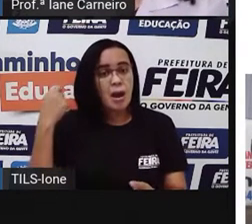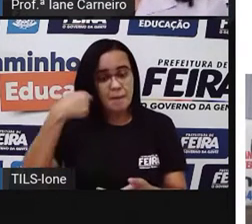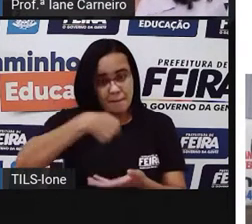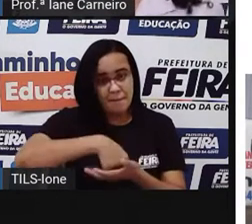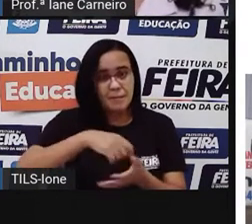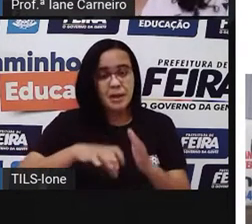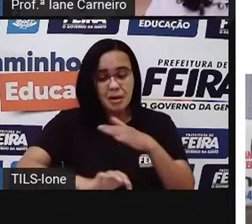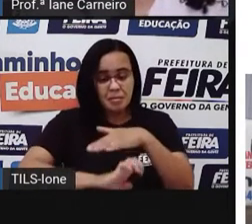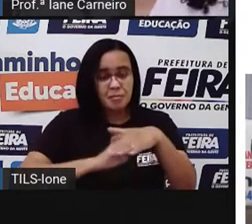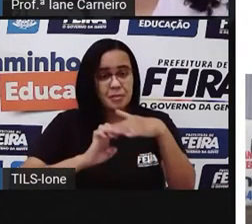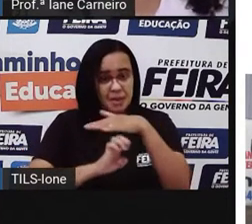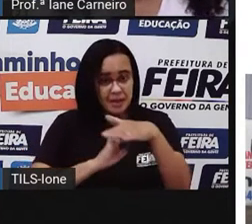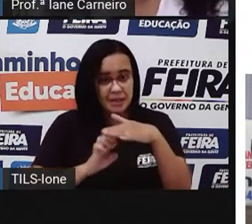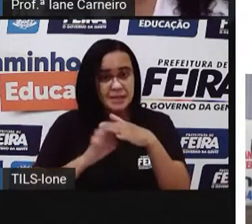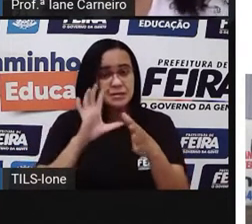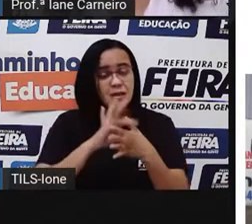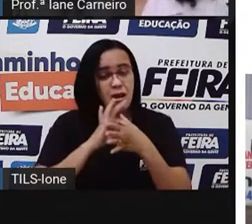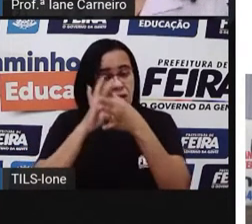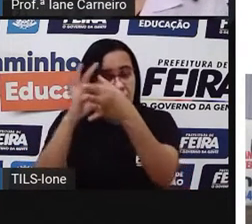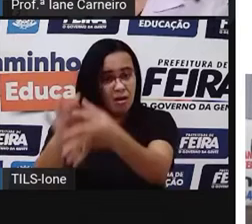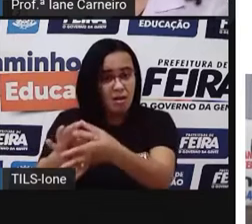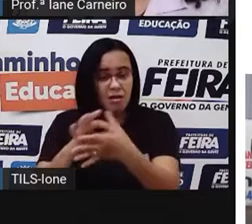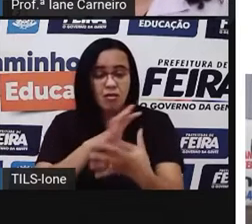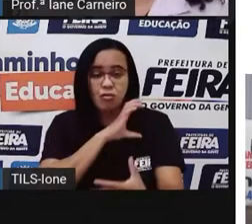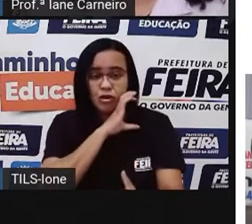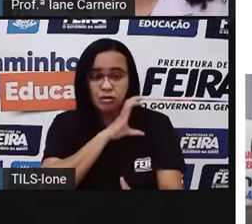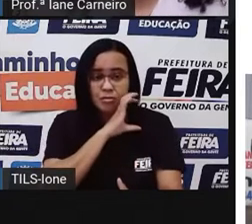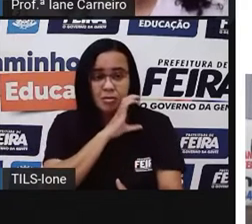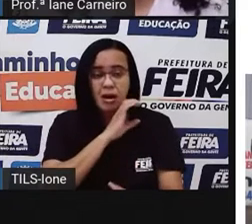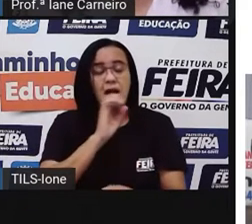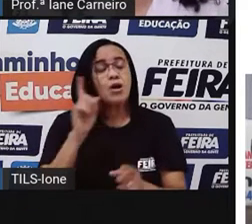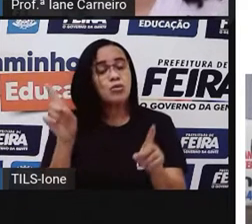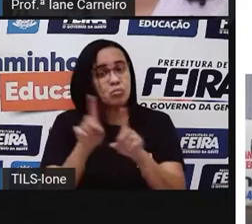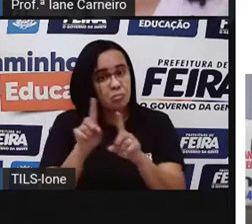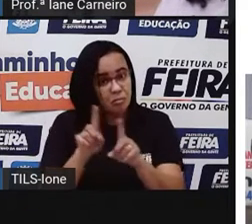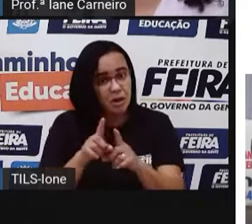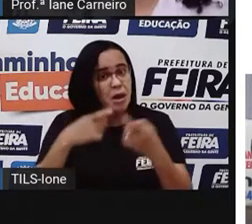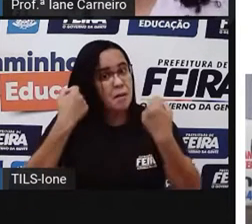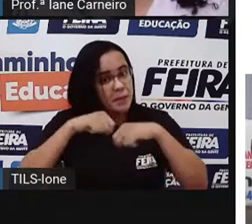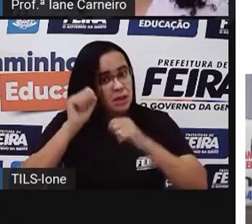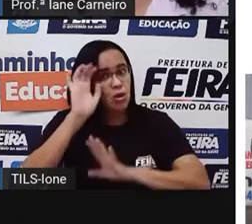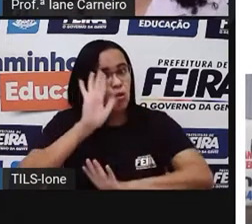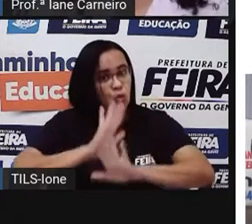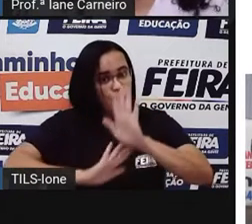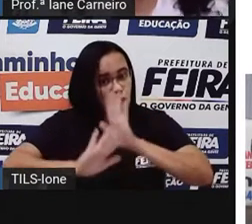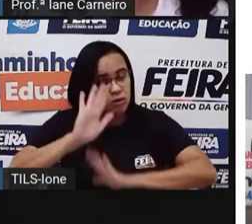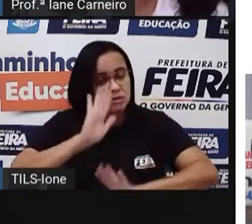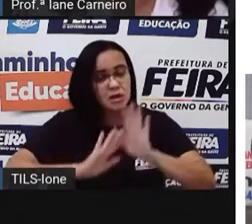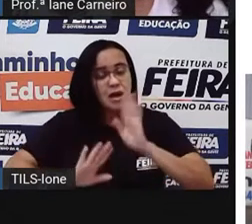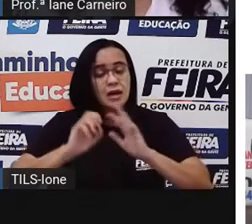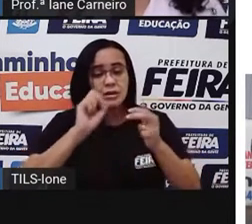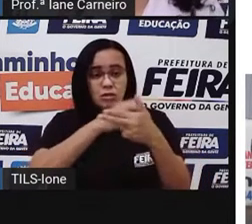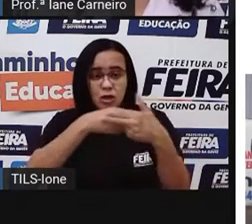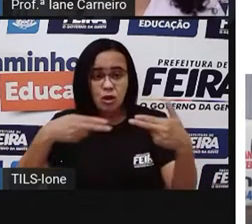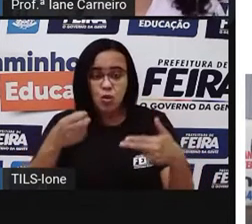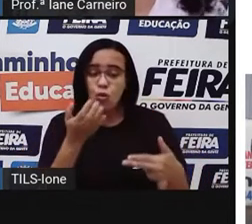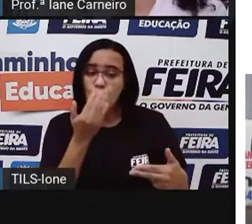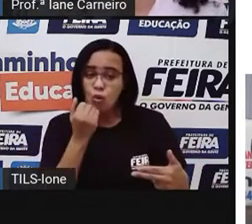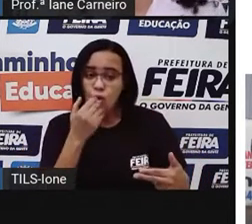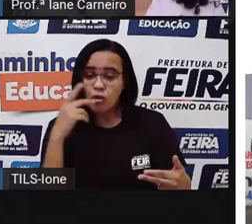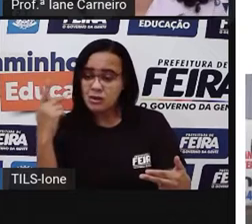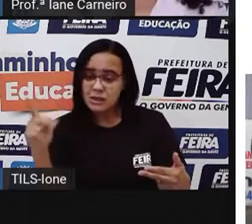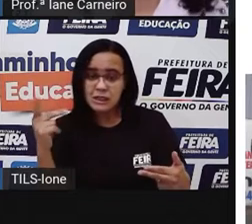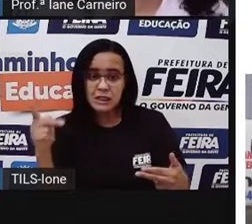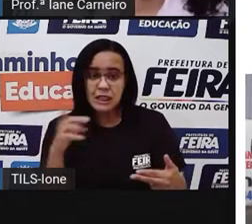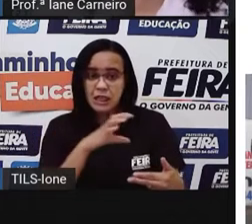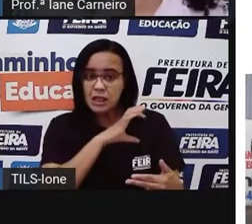logística para carregar esse bichinho, né? Para não machucar, para dar alimentação corretamente, né? Para proteger esse